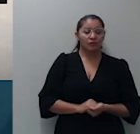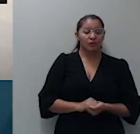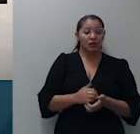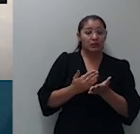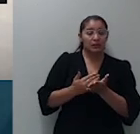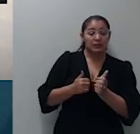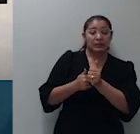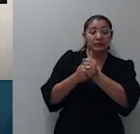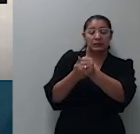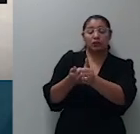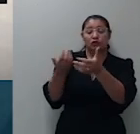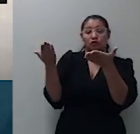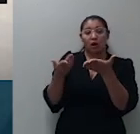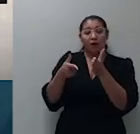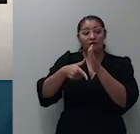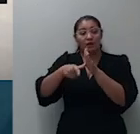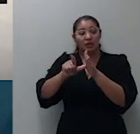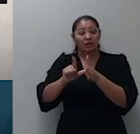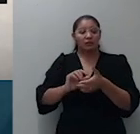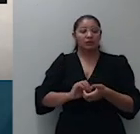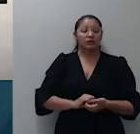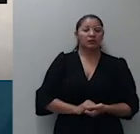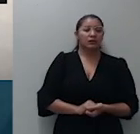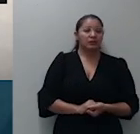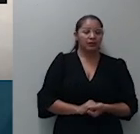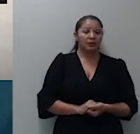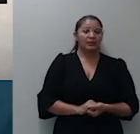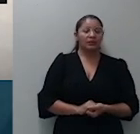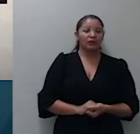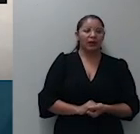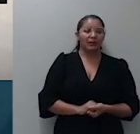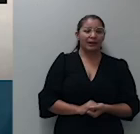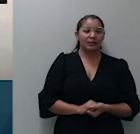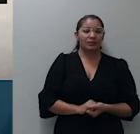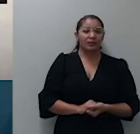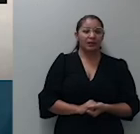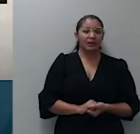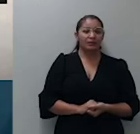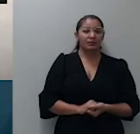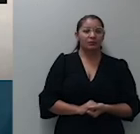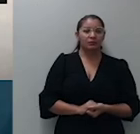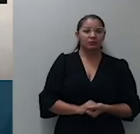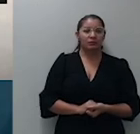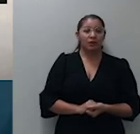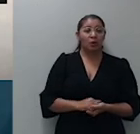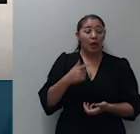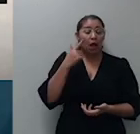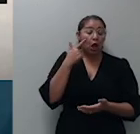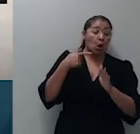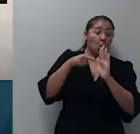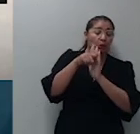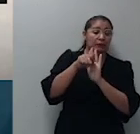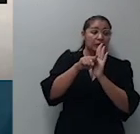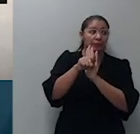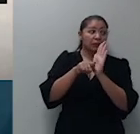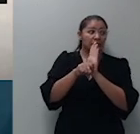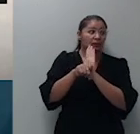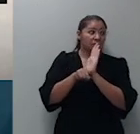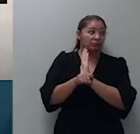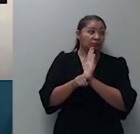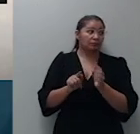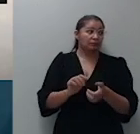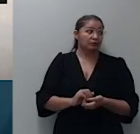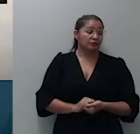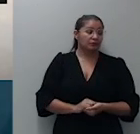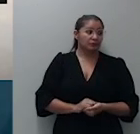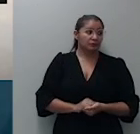antecipadamente peço vênia para pedir vista do caso para um exame quanto a aplicação ou não da súmula da